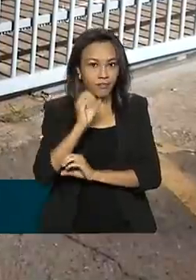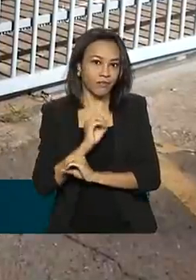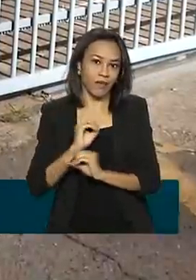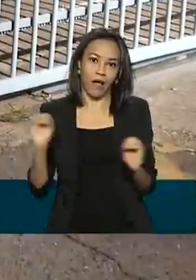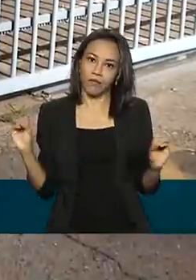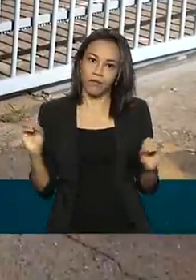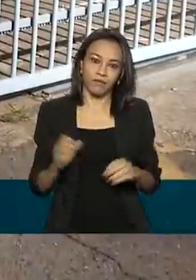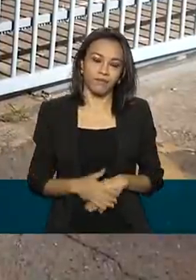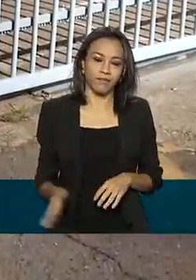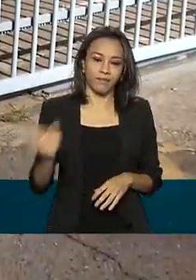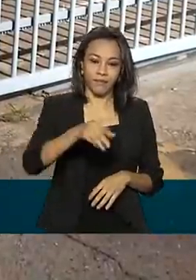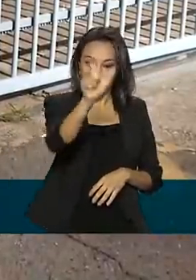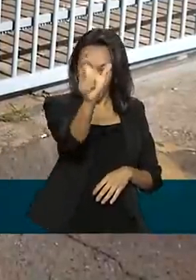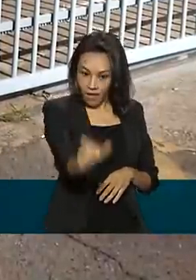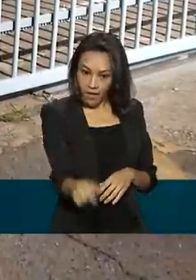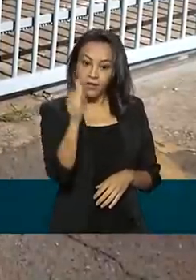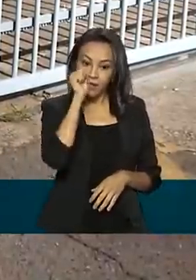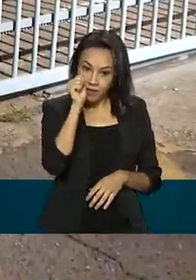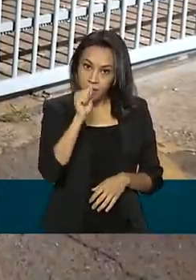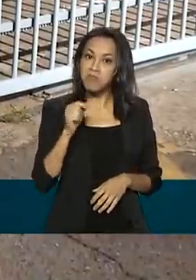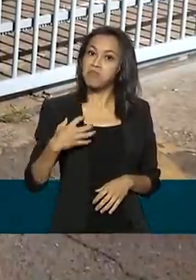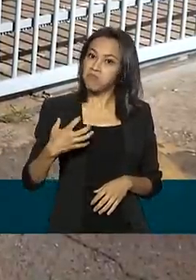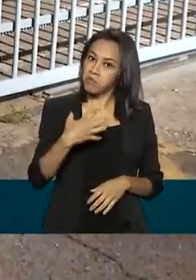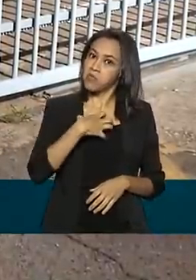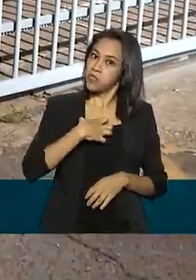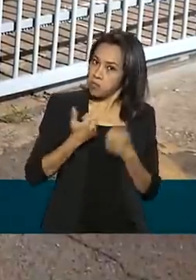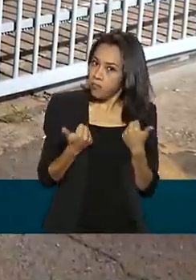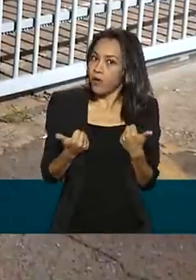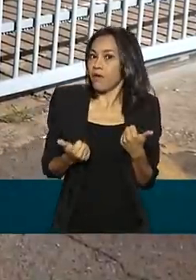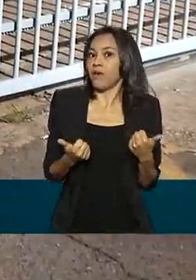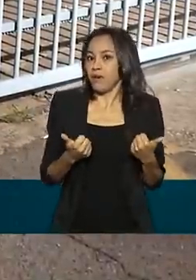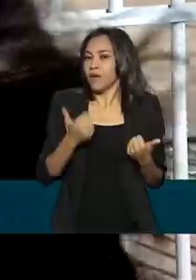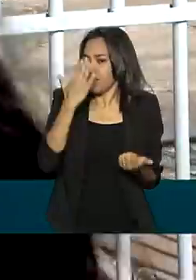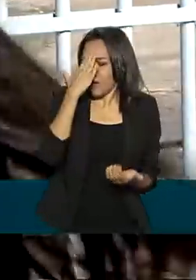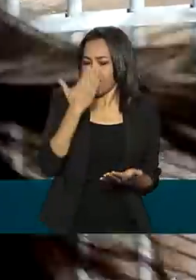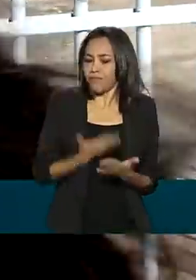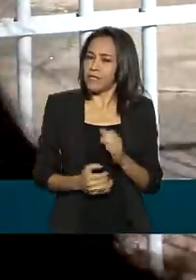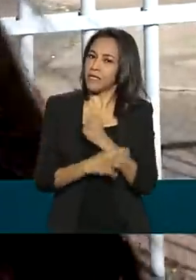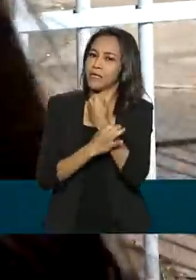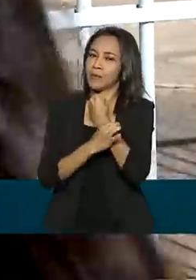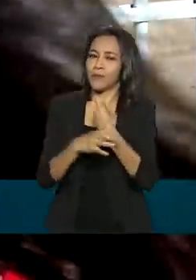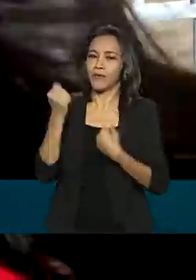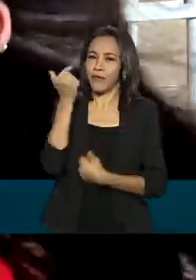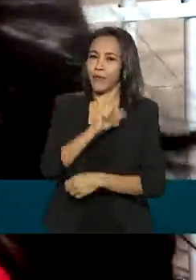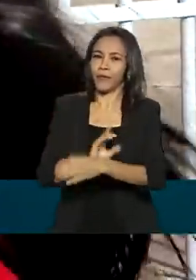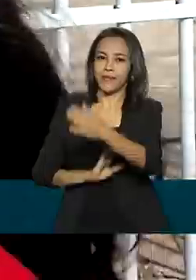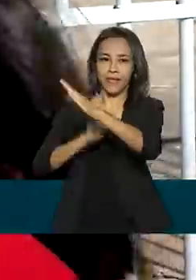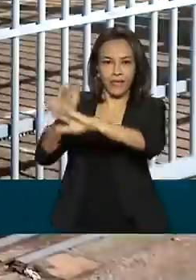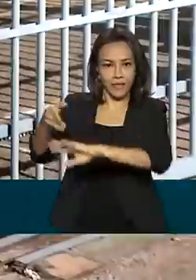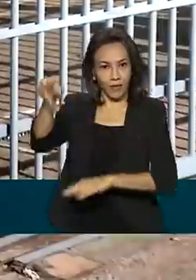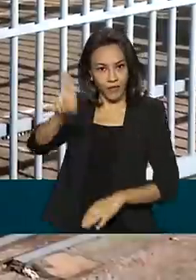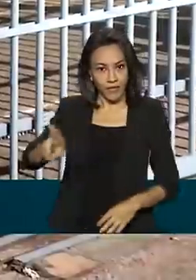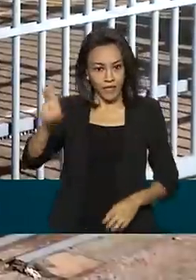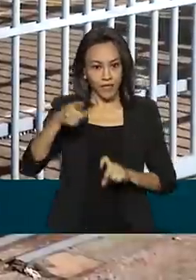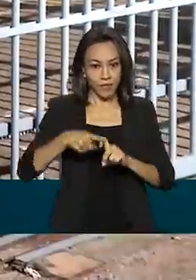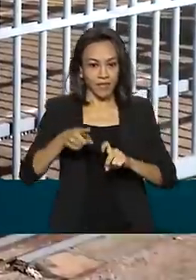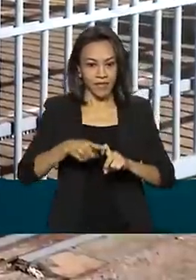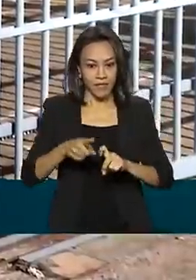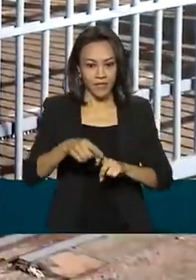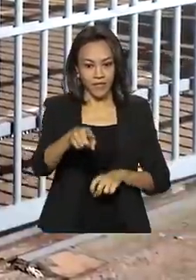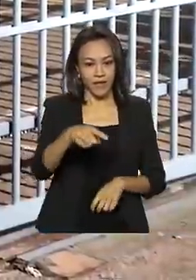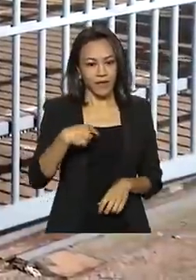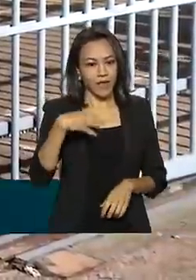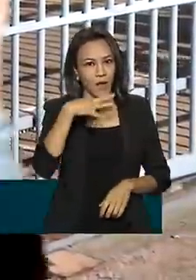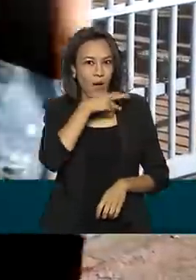Já a Mariana considera que se saiu bem e está confiante de que vai conquistar uma vaga na Universidade de Medicina. Eu esperava mais